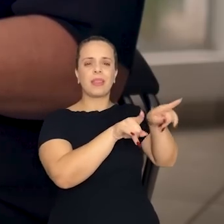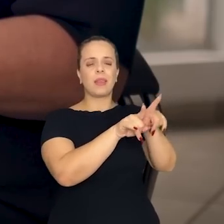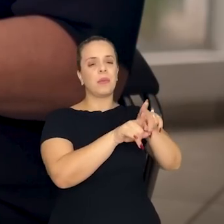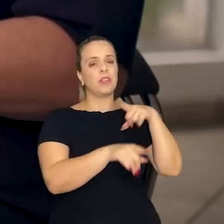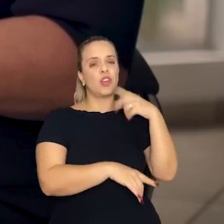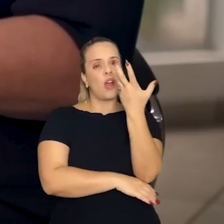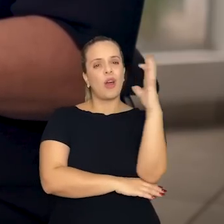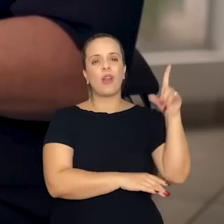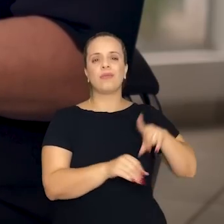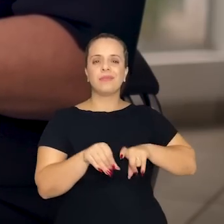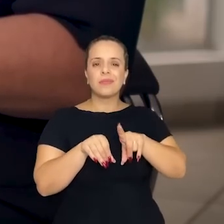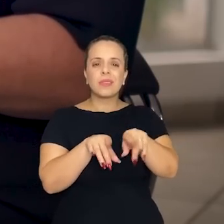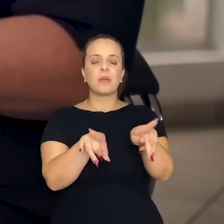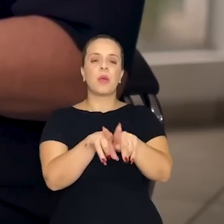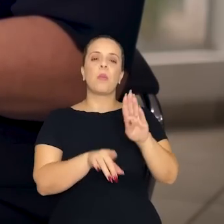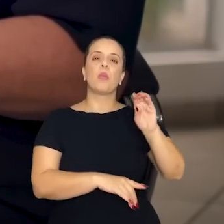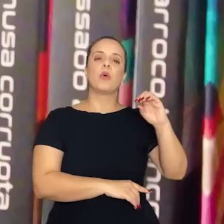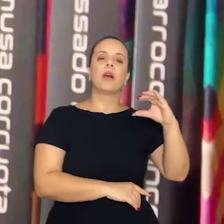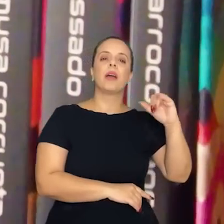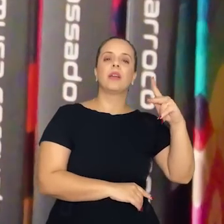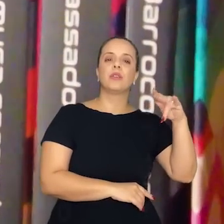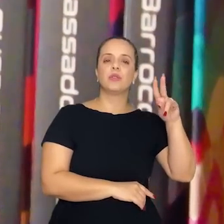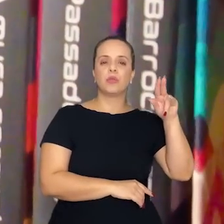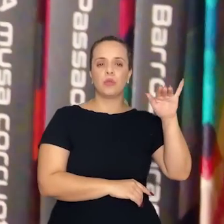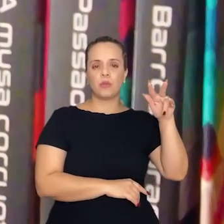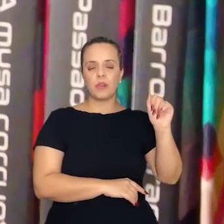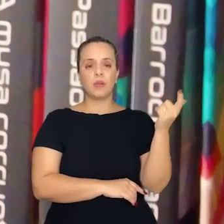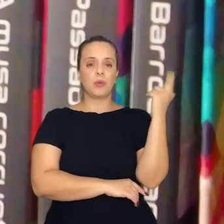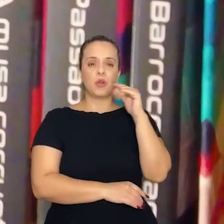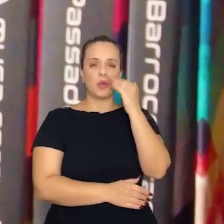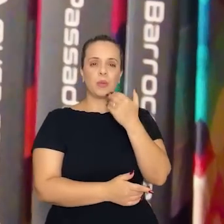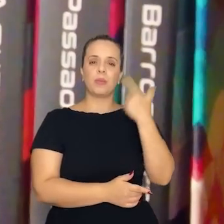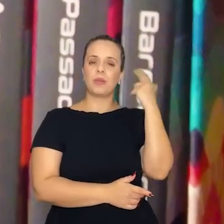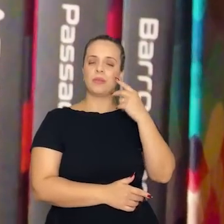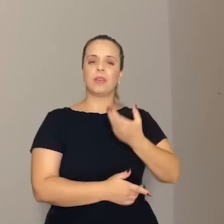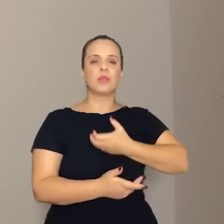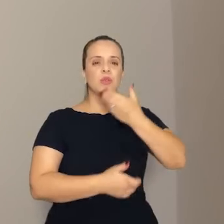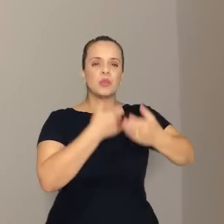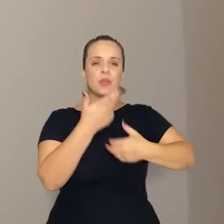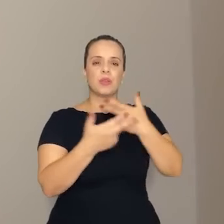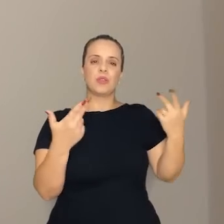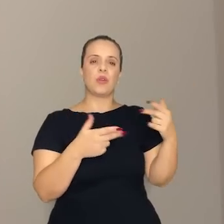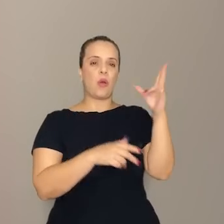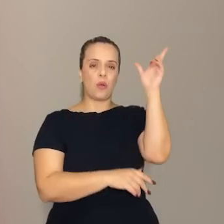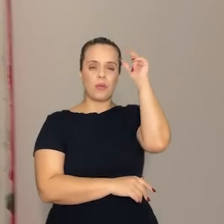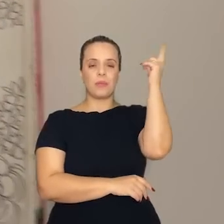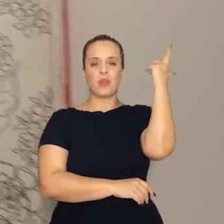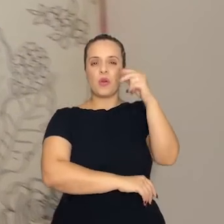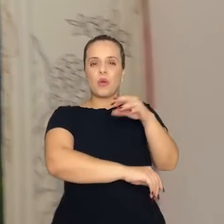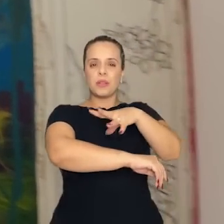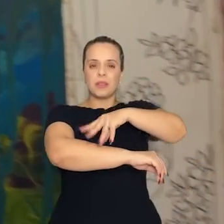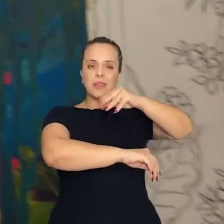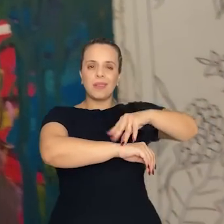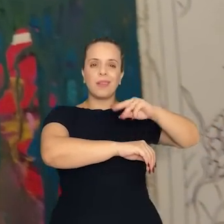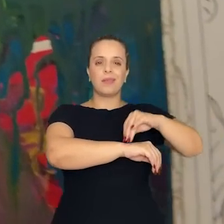boca e uveiras, parafinação do sangue e rebrilho da pelagem, fascando no sol. Silva Freire